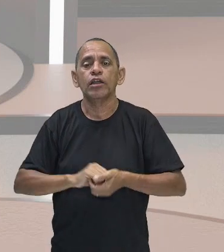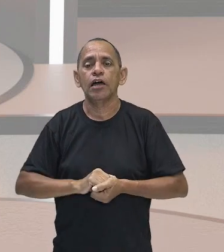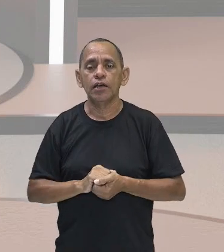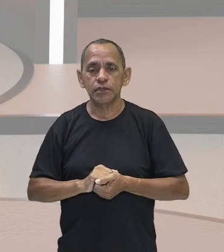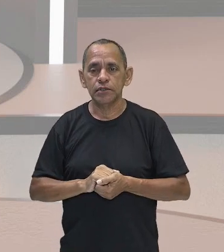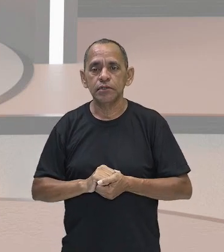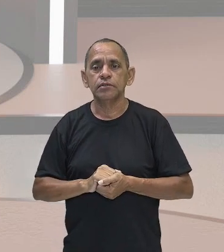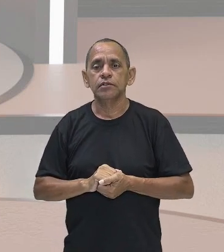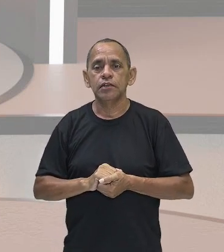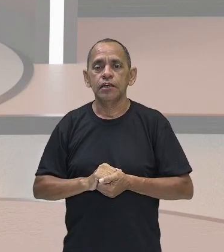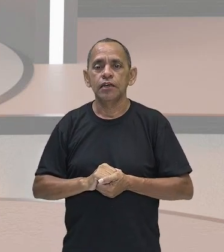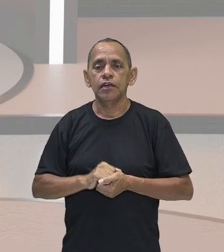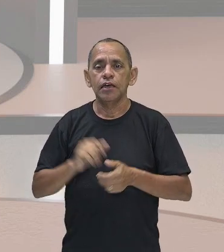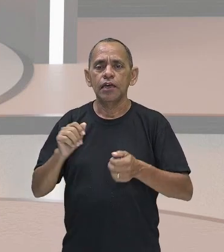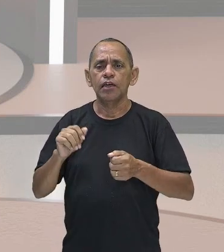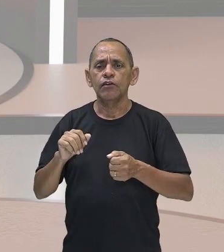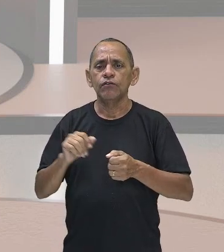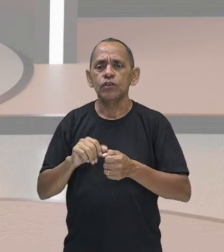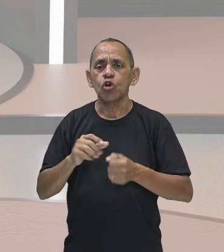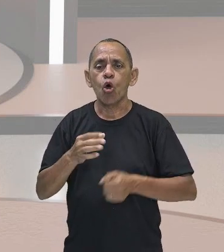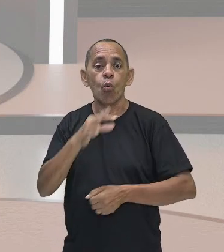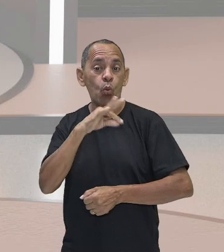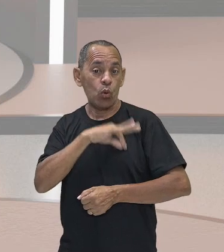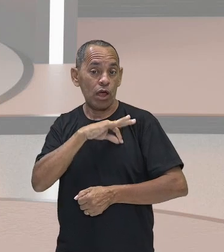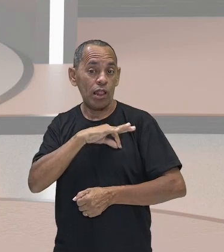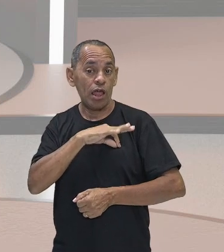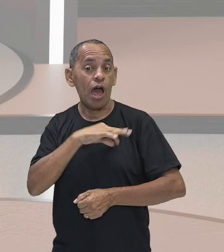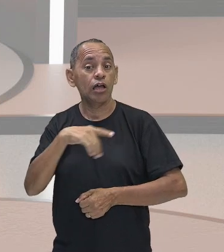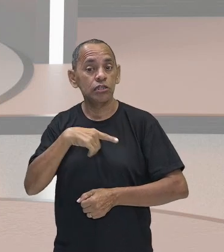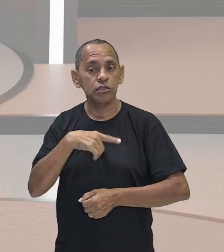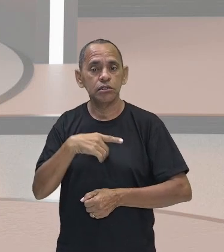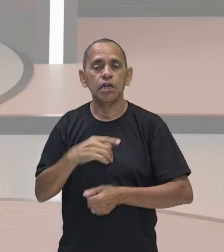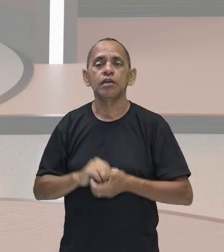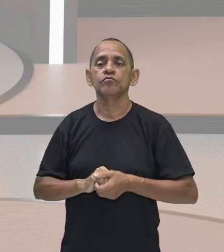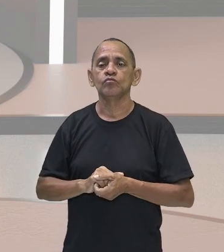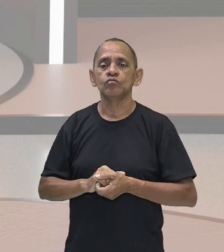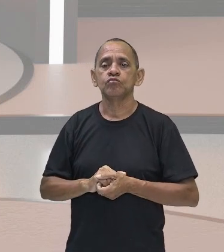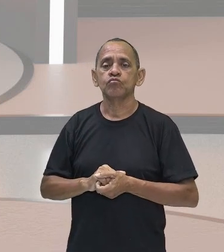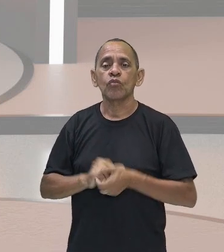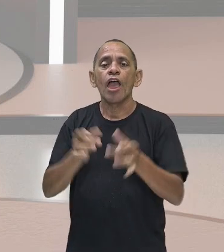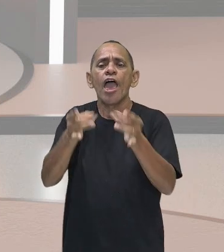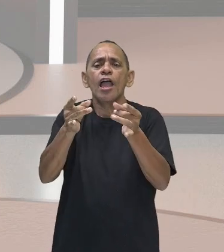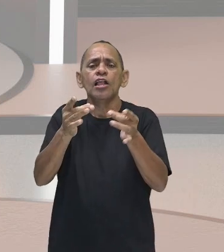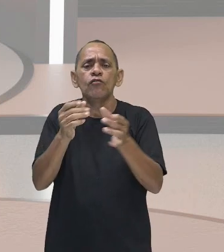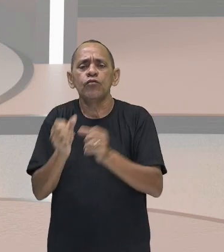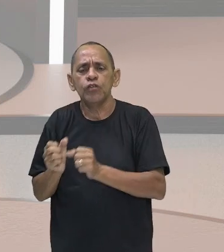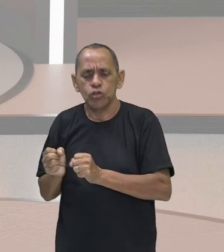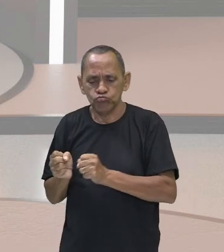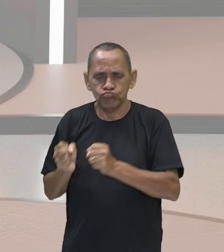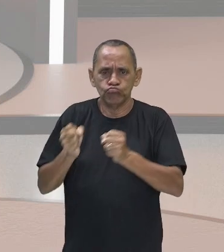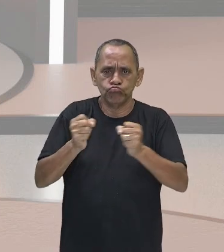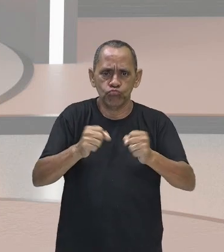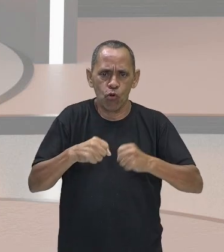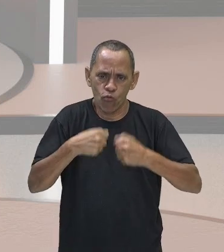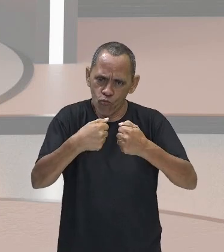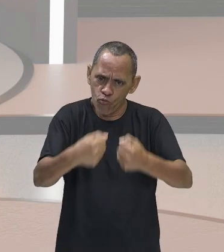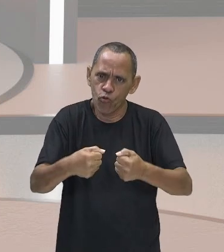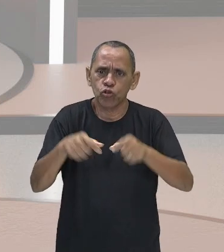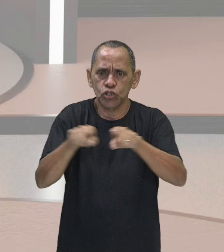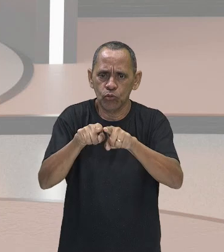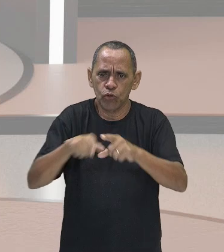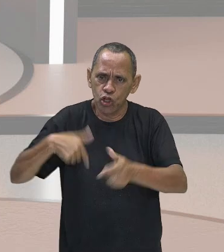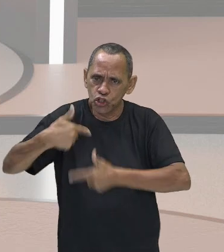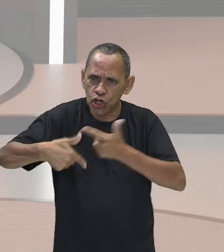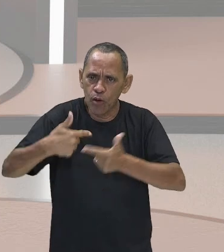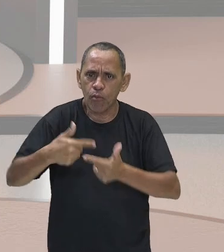produto, ele fica sendo um assalariado, começa a vender a sua força de trabalho em troca de um salário. A gente está vendo que,